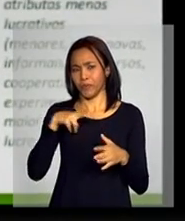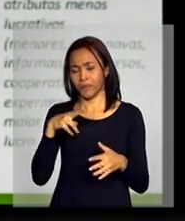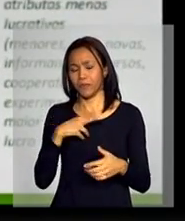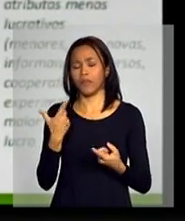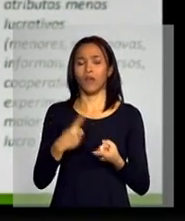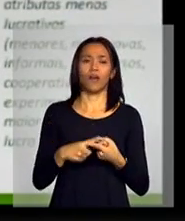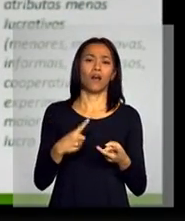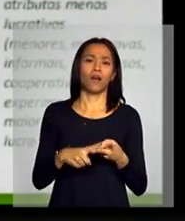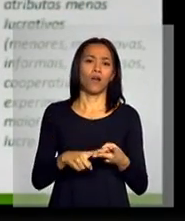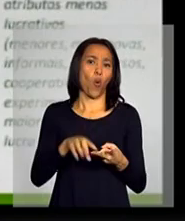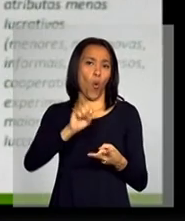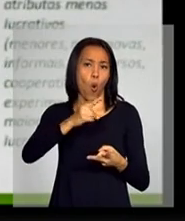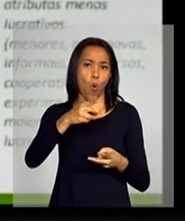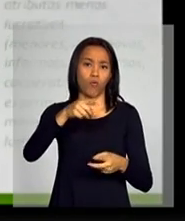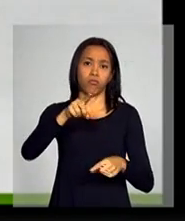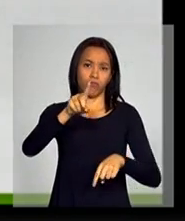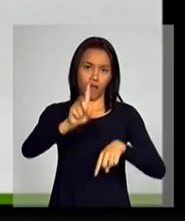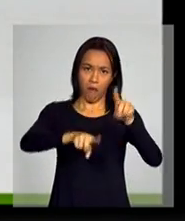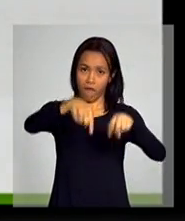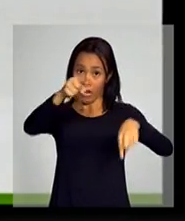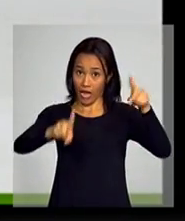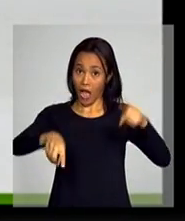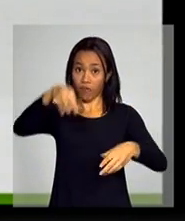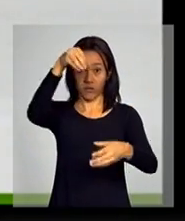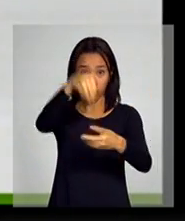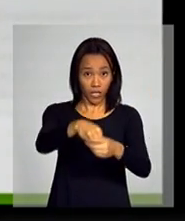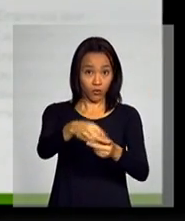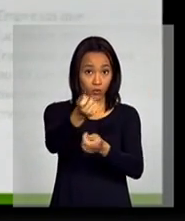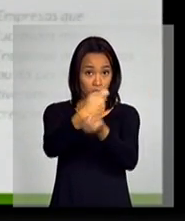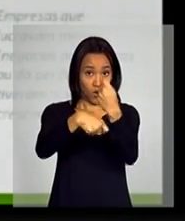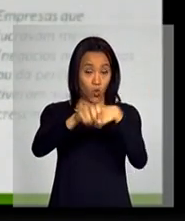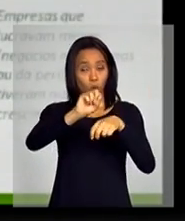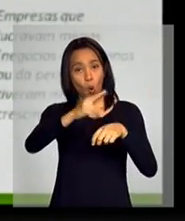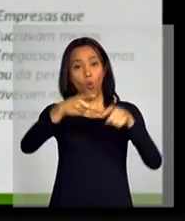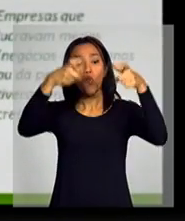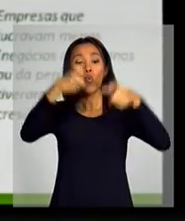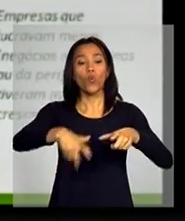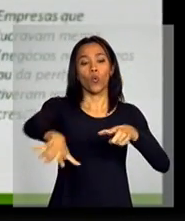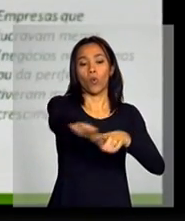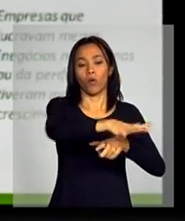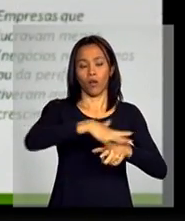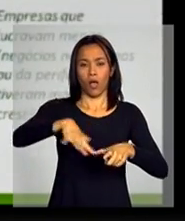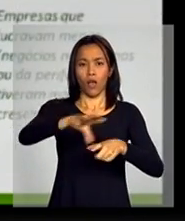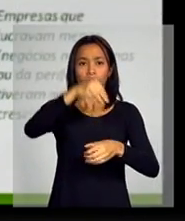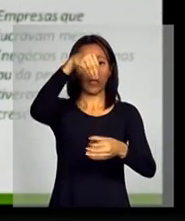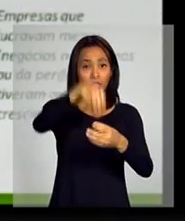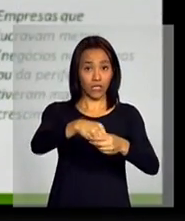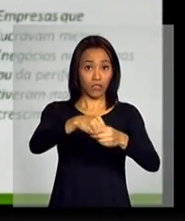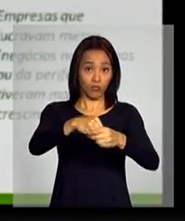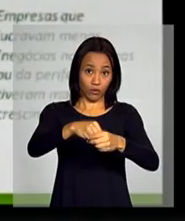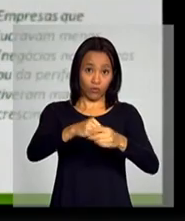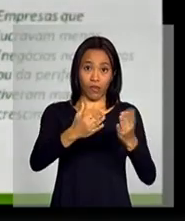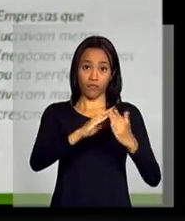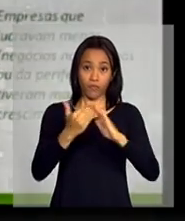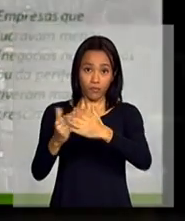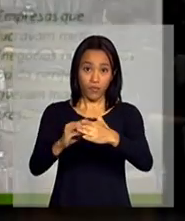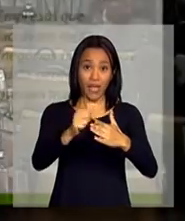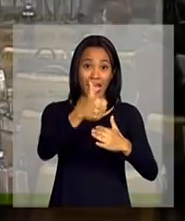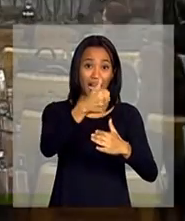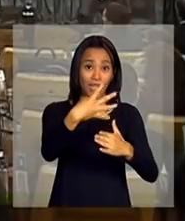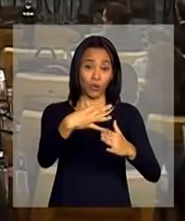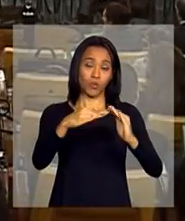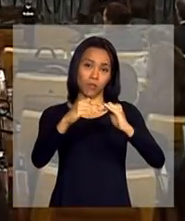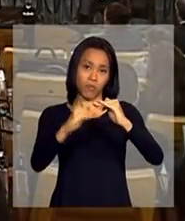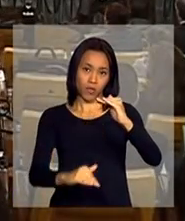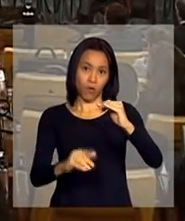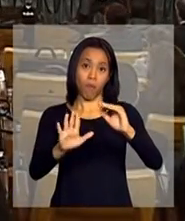seja dos negócios, seja de localidade, o lucro nas periferias é 14% menor, mas subiu 3%